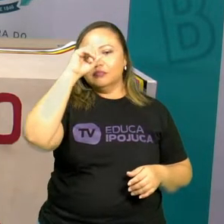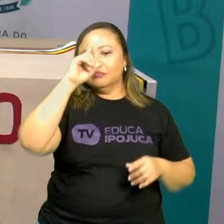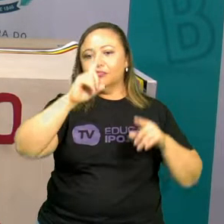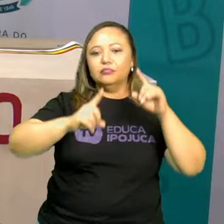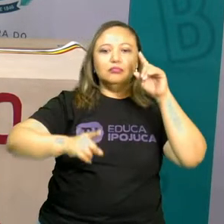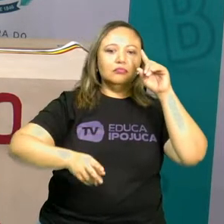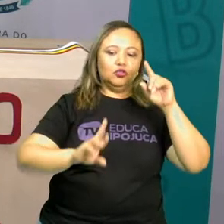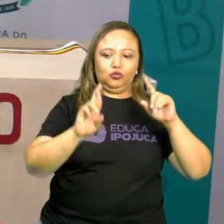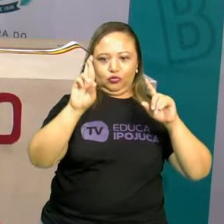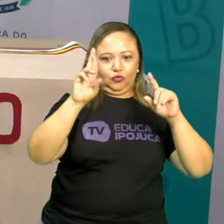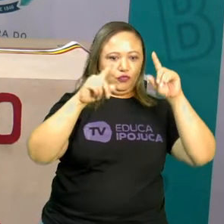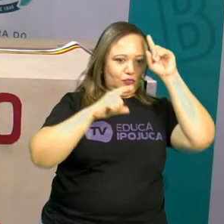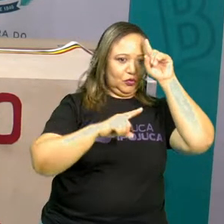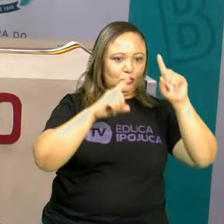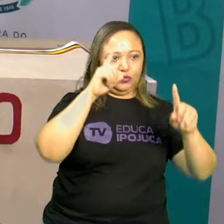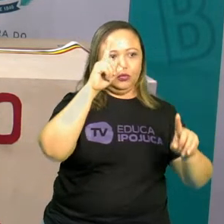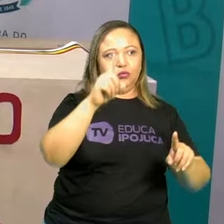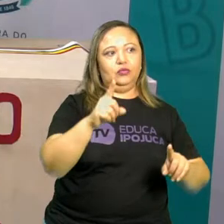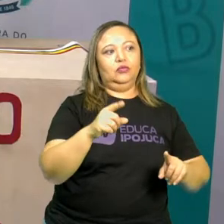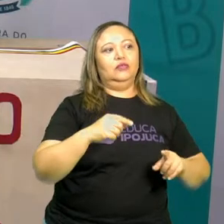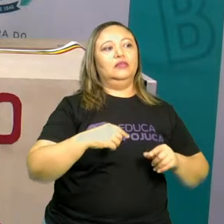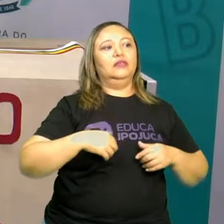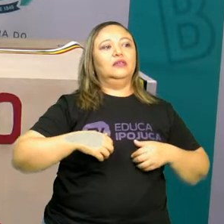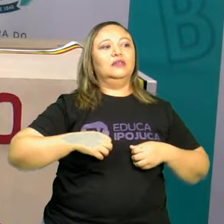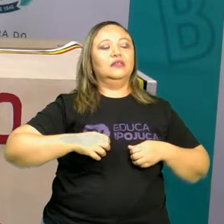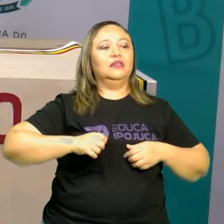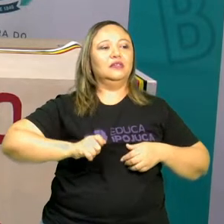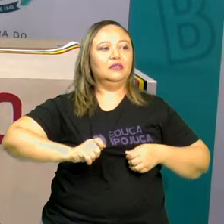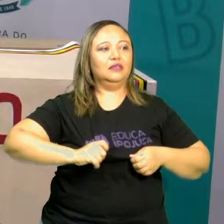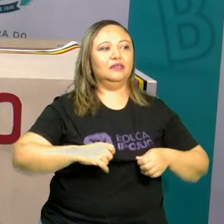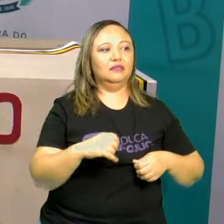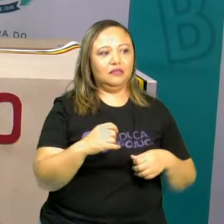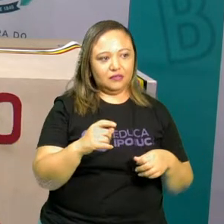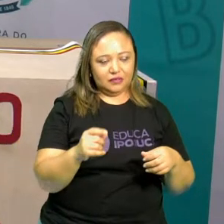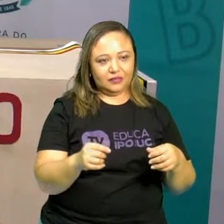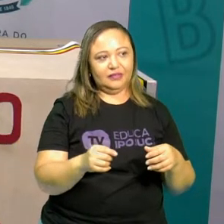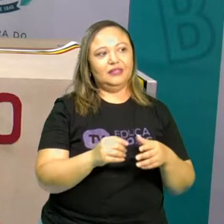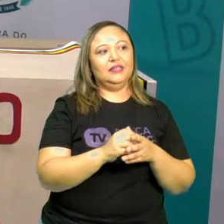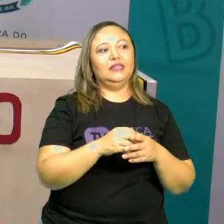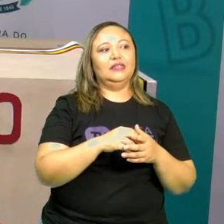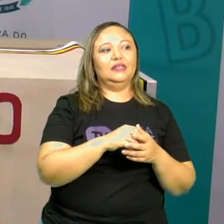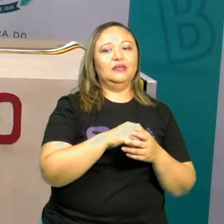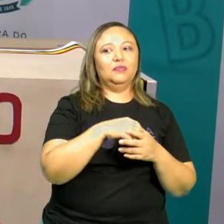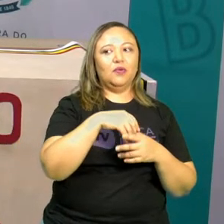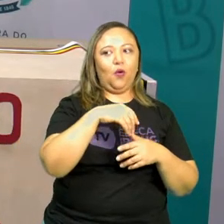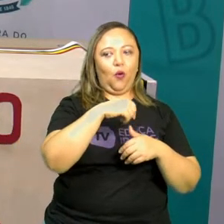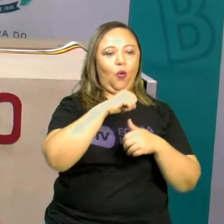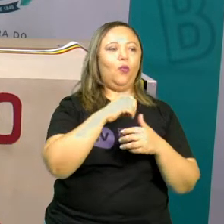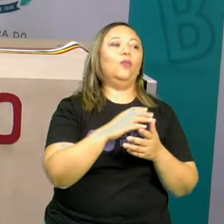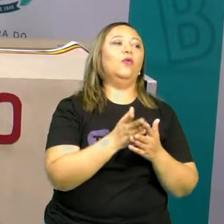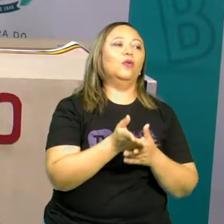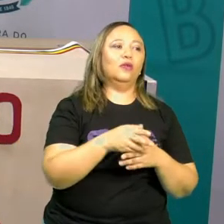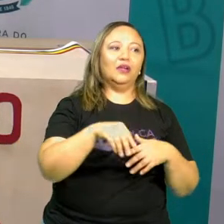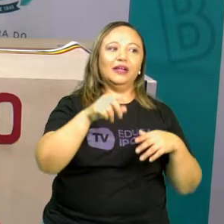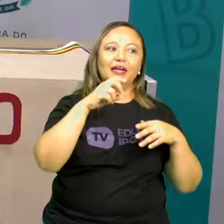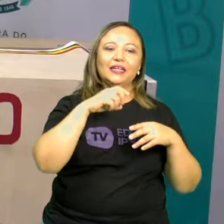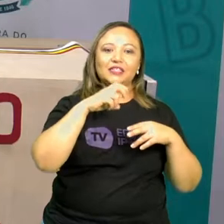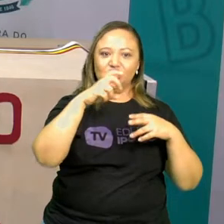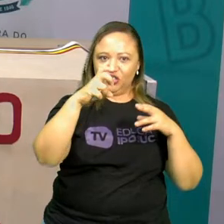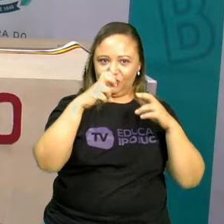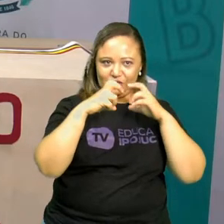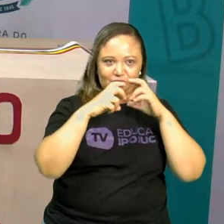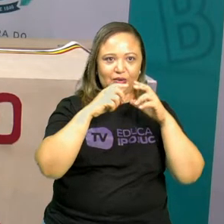começava assim. Boca de forno. Aí os outros repetiam. Forno. Virando bolo. Bolo.